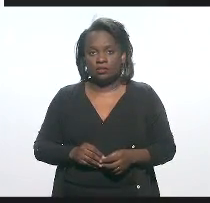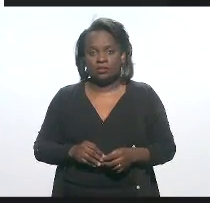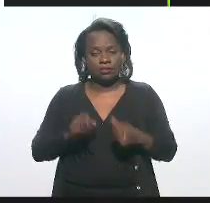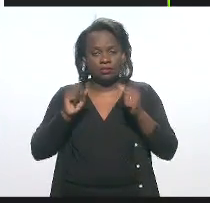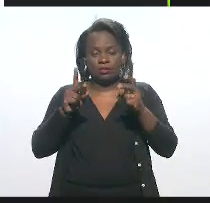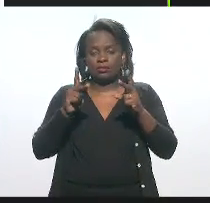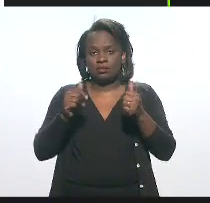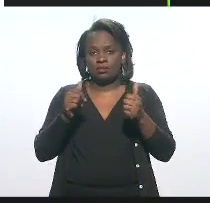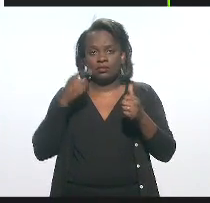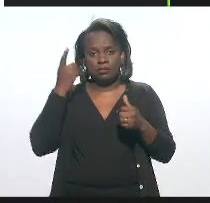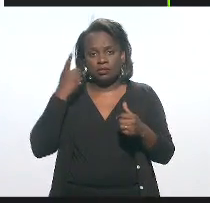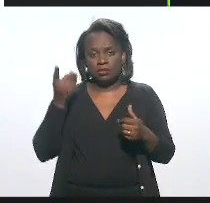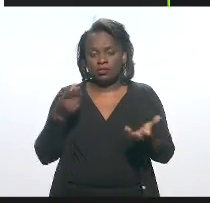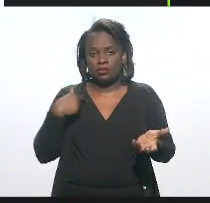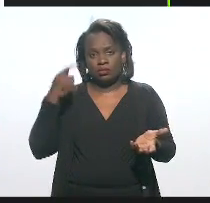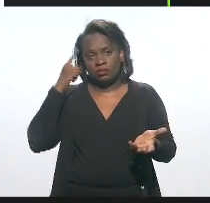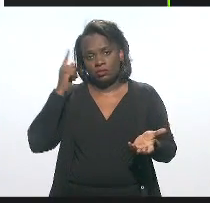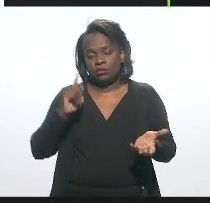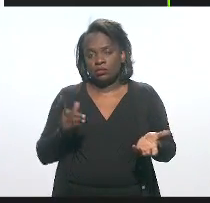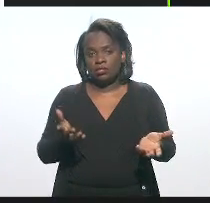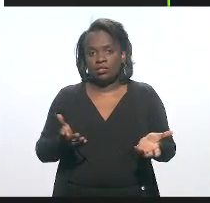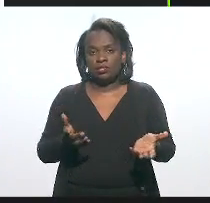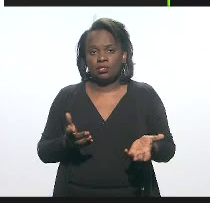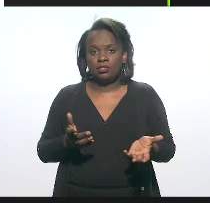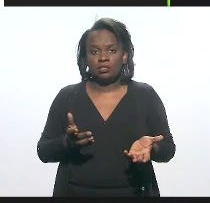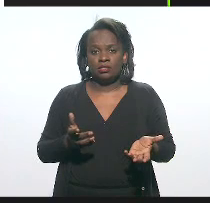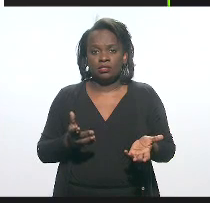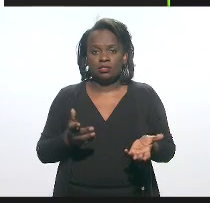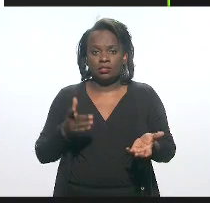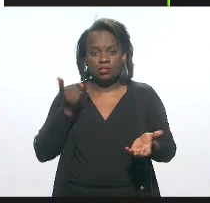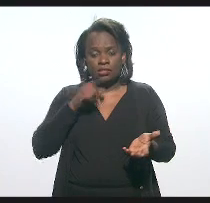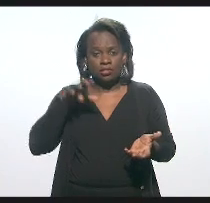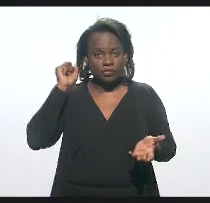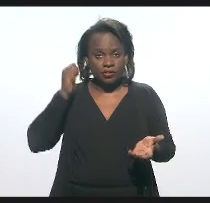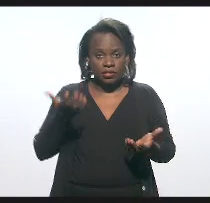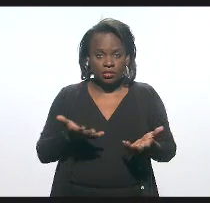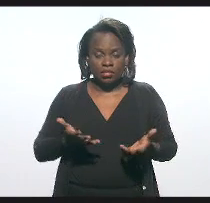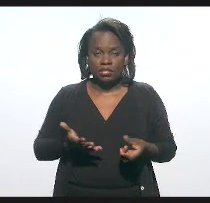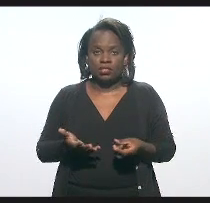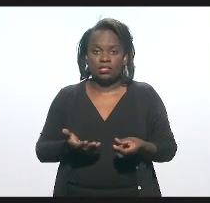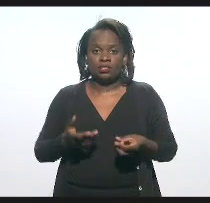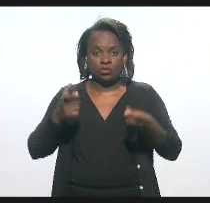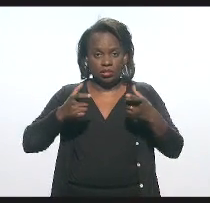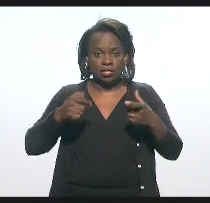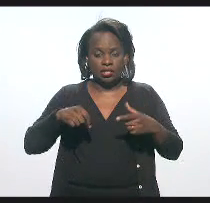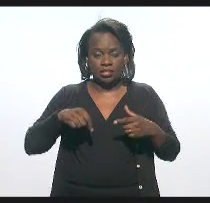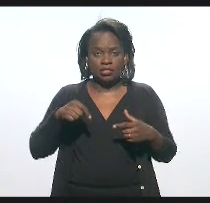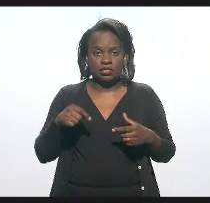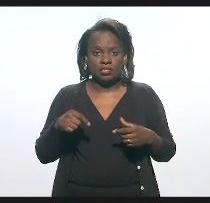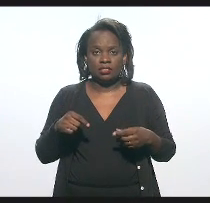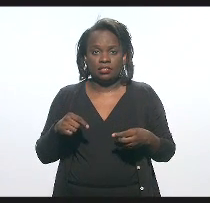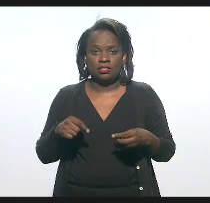Então, deputado, eu não sei se está conseguindo me ouvir agora. É o local que realmente o